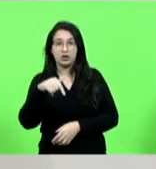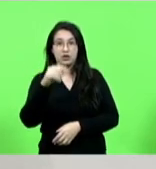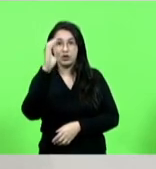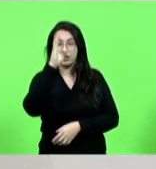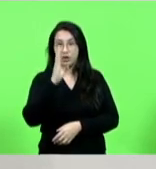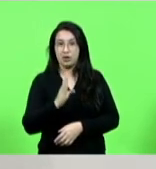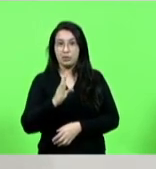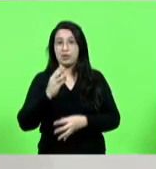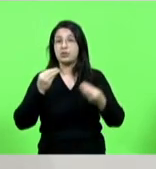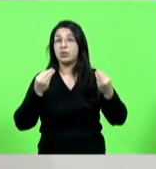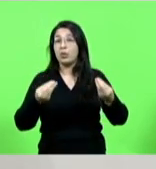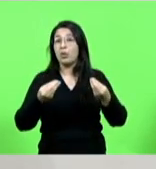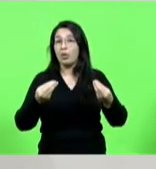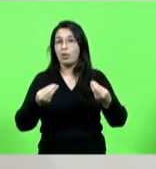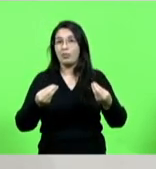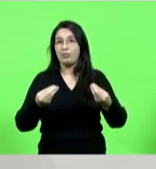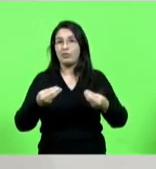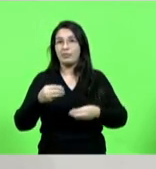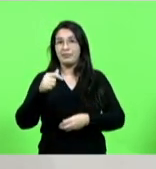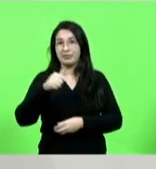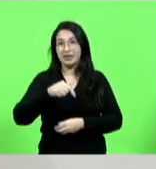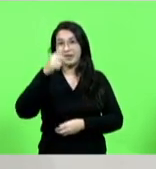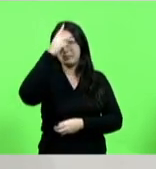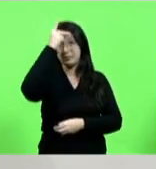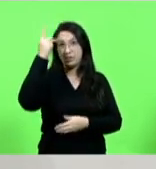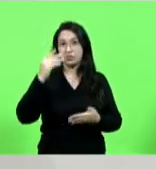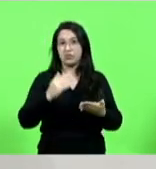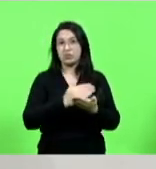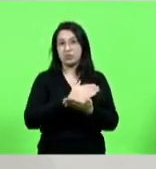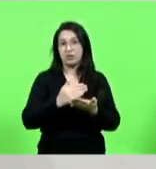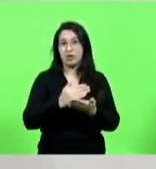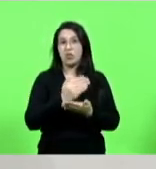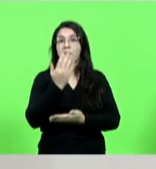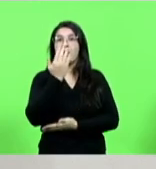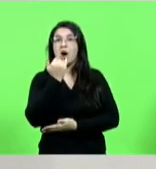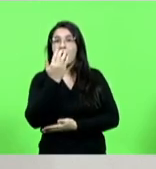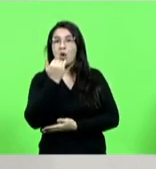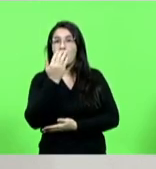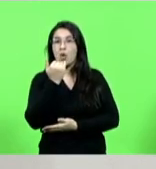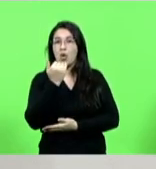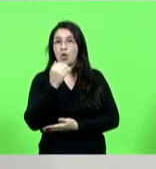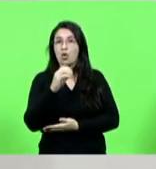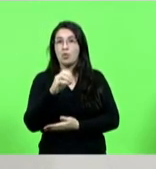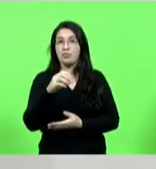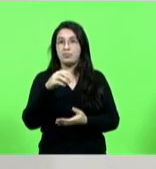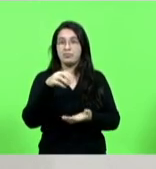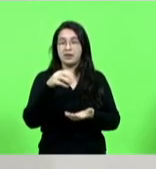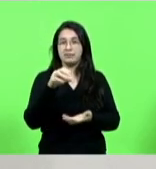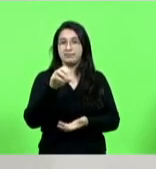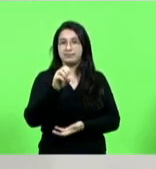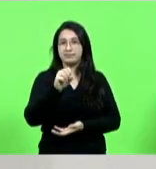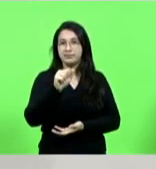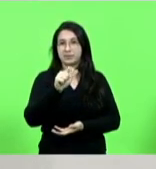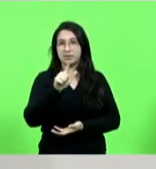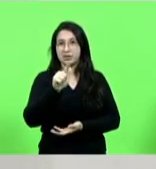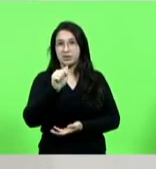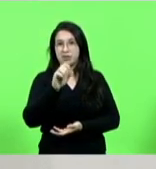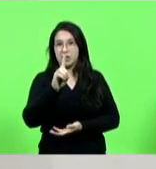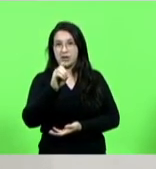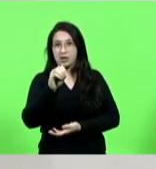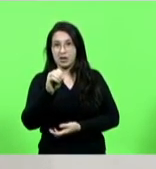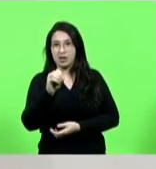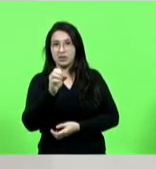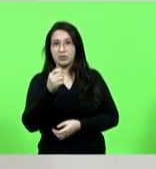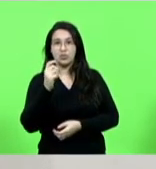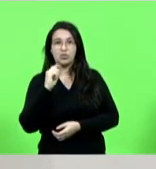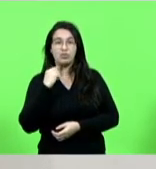o Brasil ainda tem pessoas que comem um salgadinho e jogam o lixo pela janela